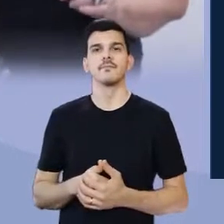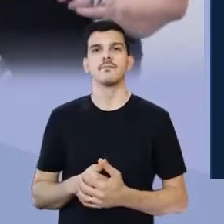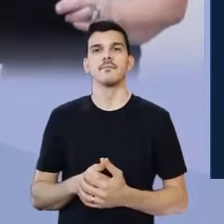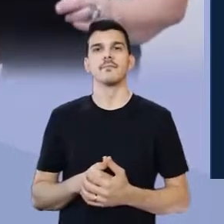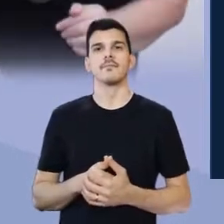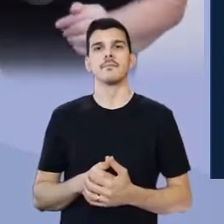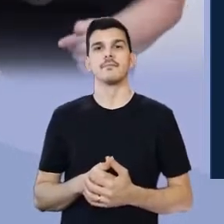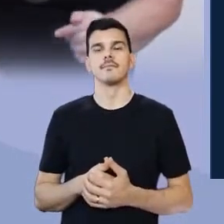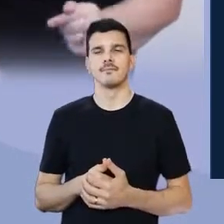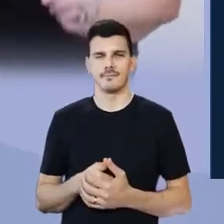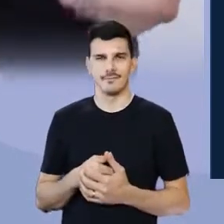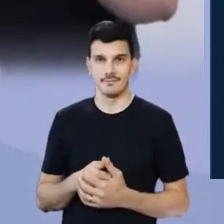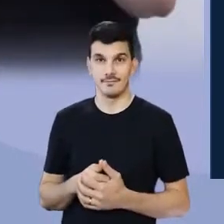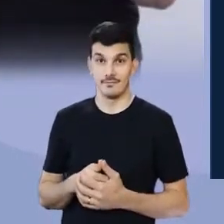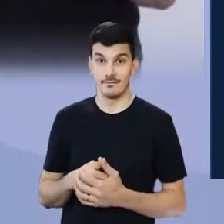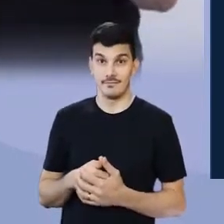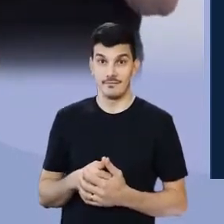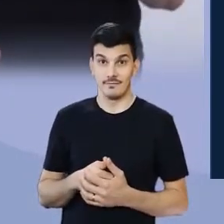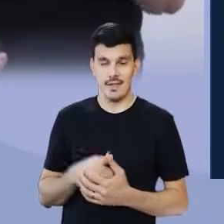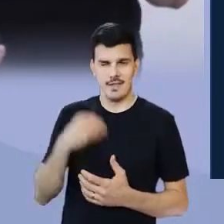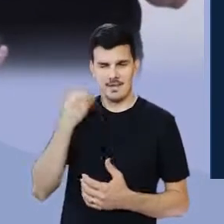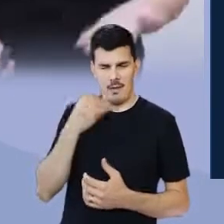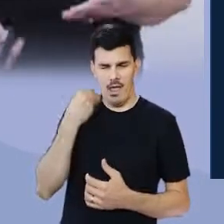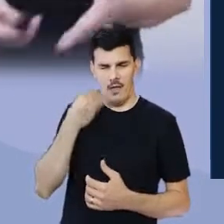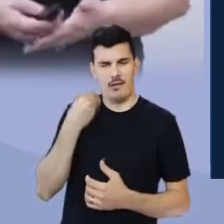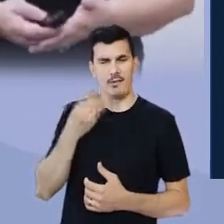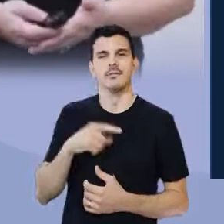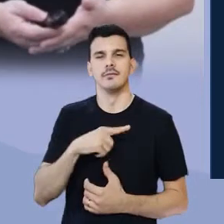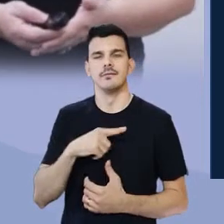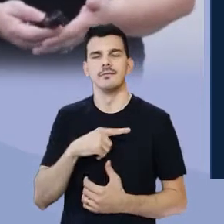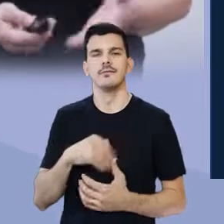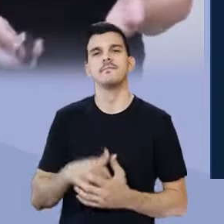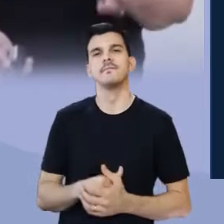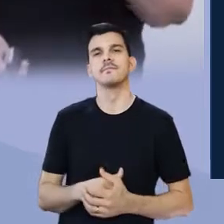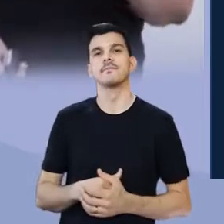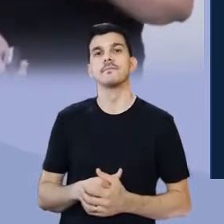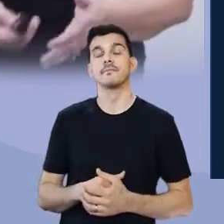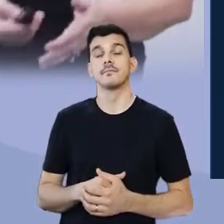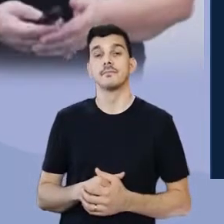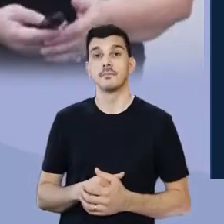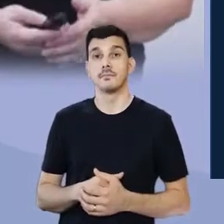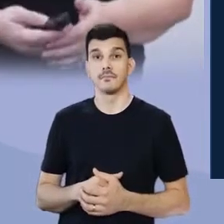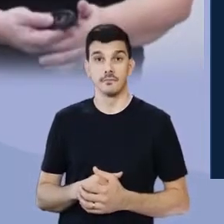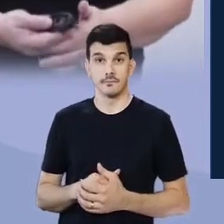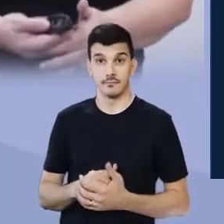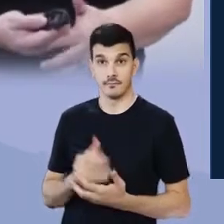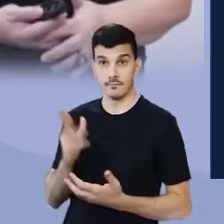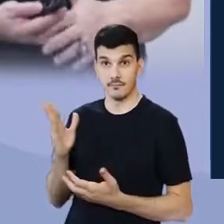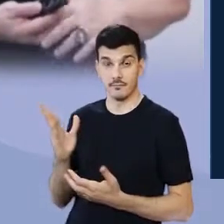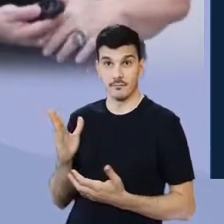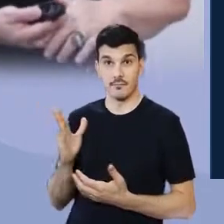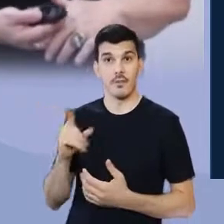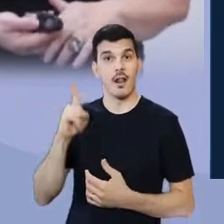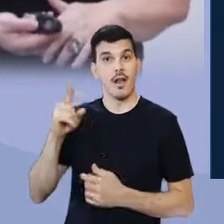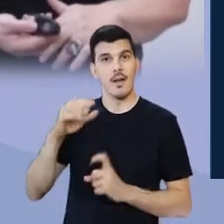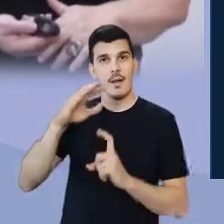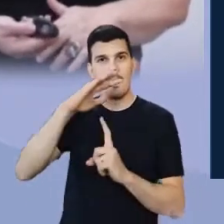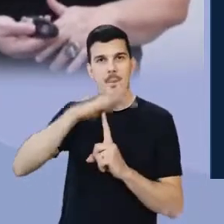vivido, não é mesmo? Bem experienciado. Dalton é chamado, lá em